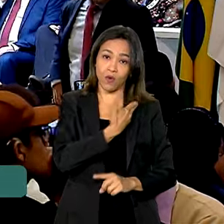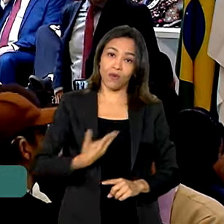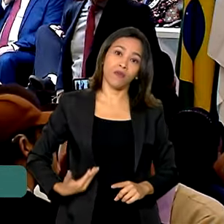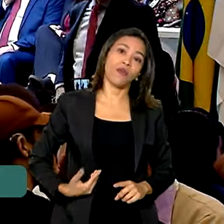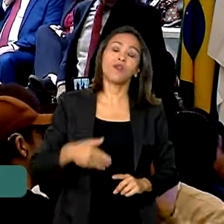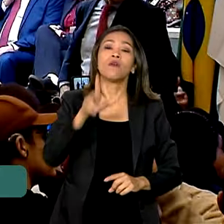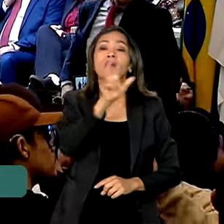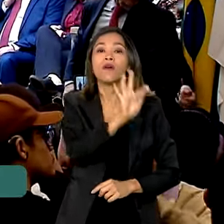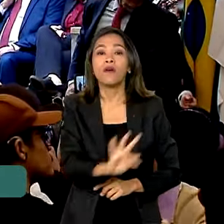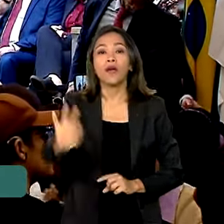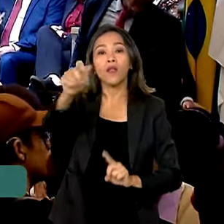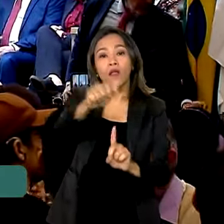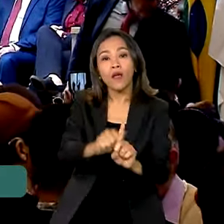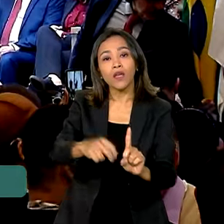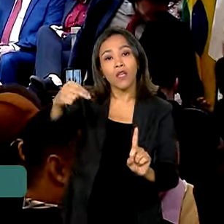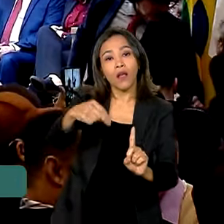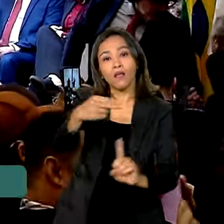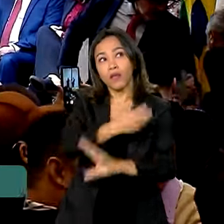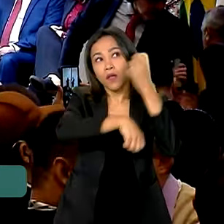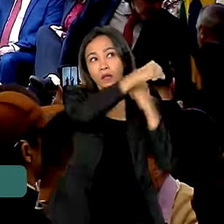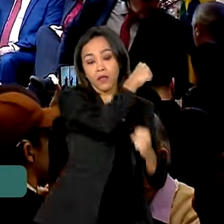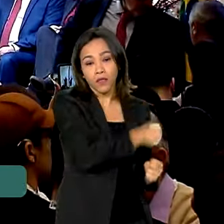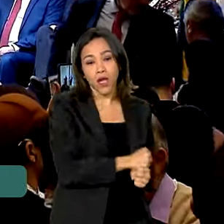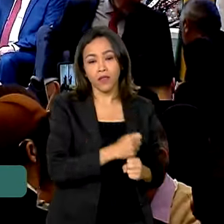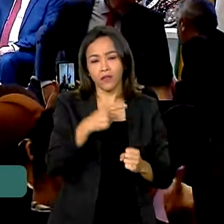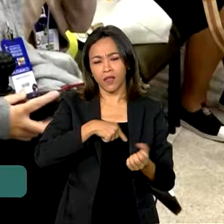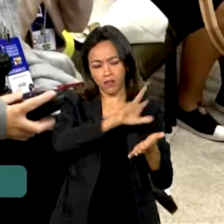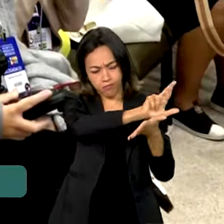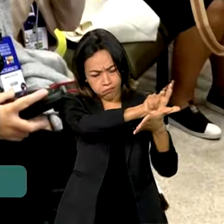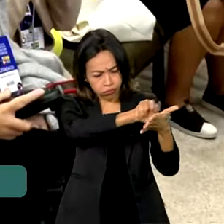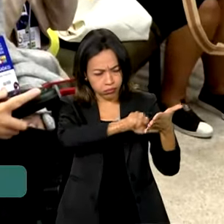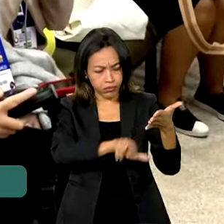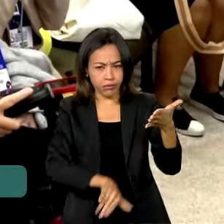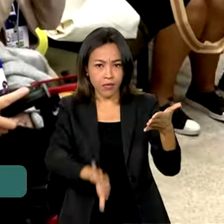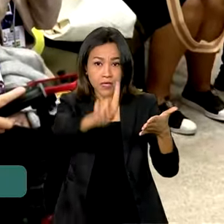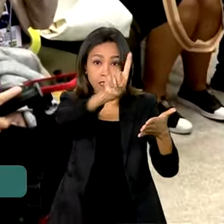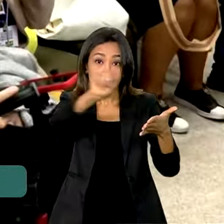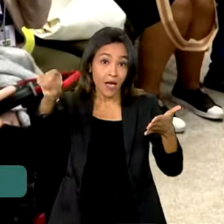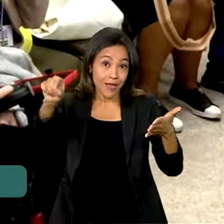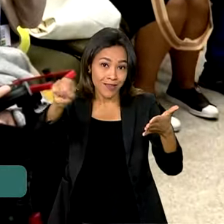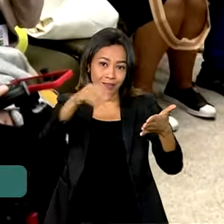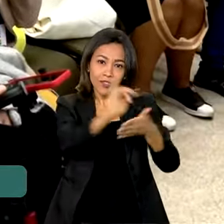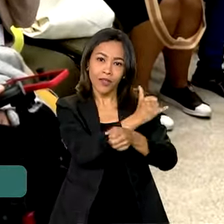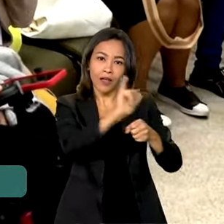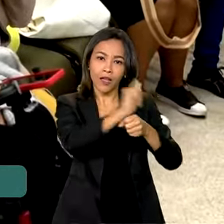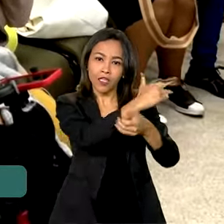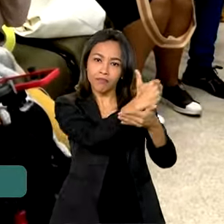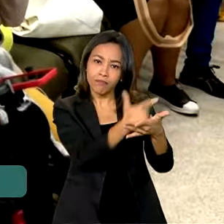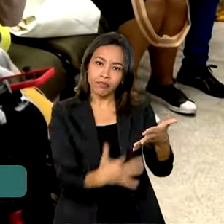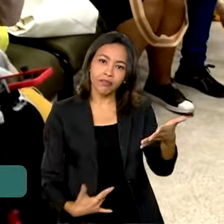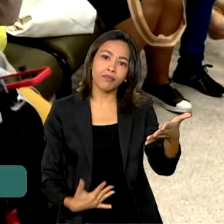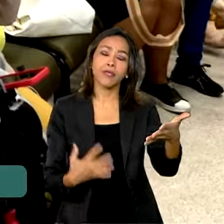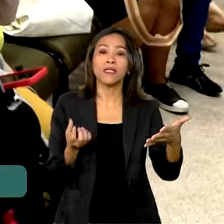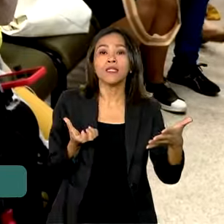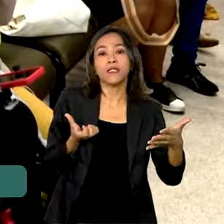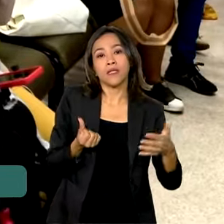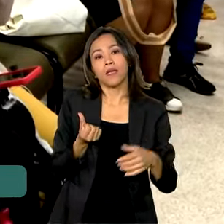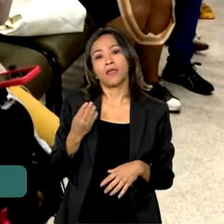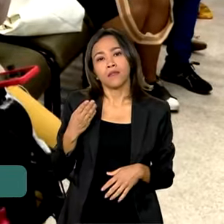O plano reúne cerca de 100 ações e conta com R 6,5 bilhões